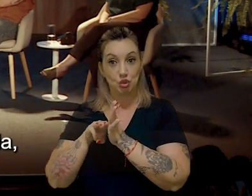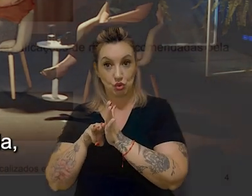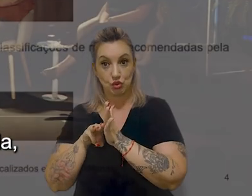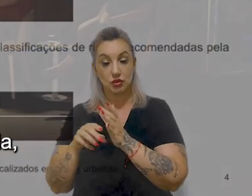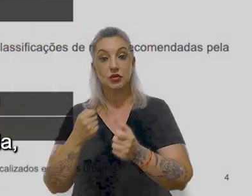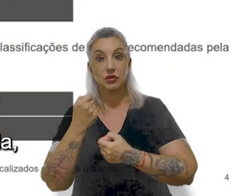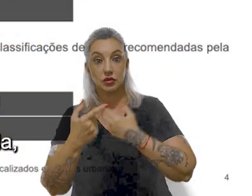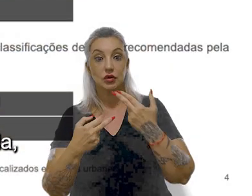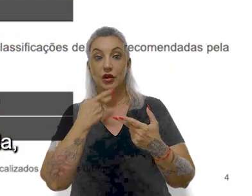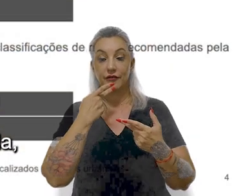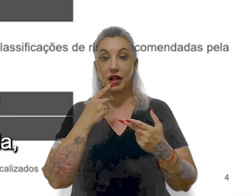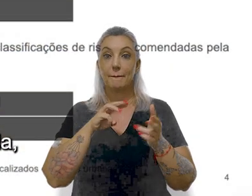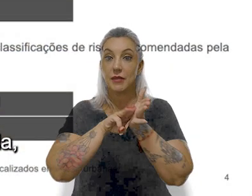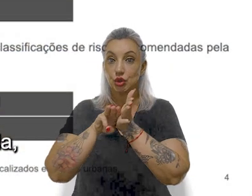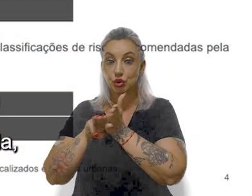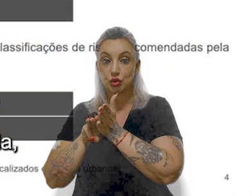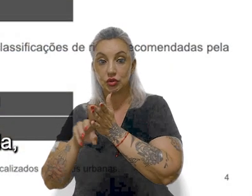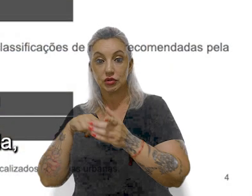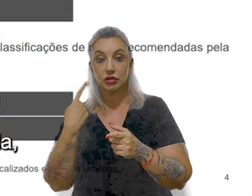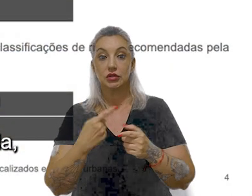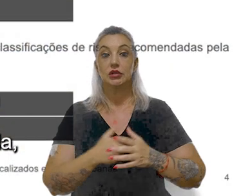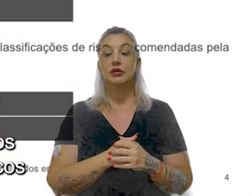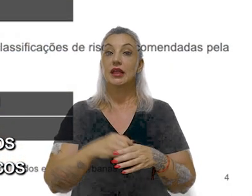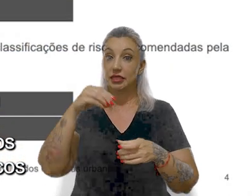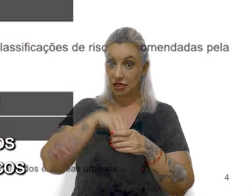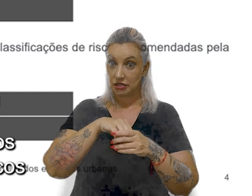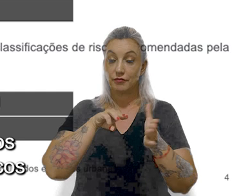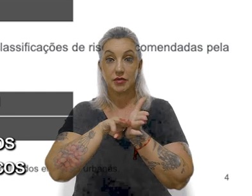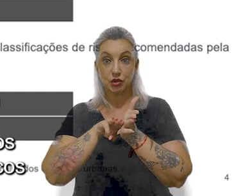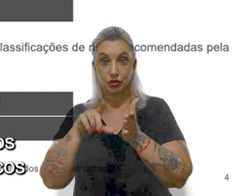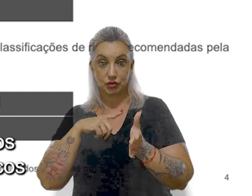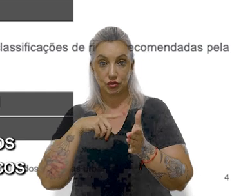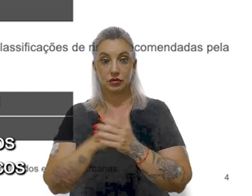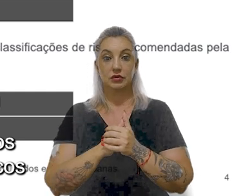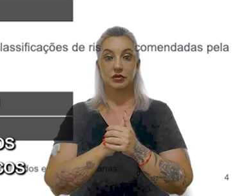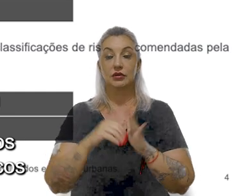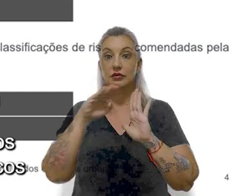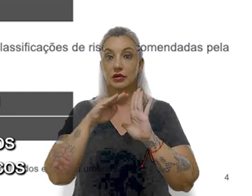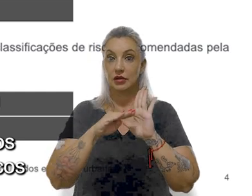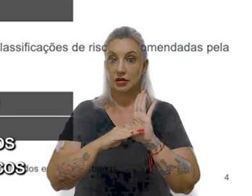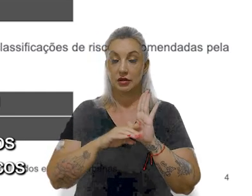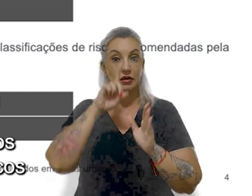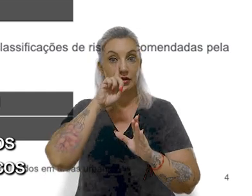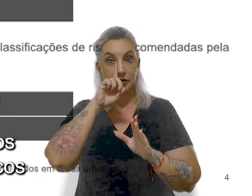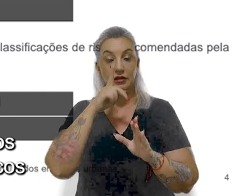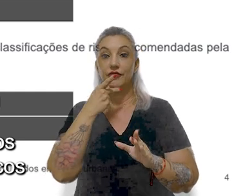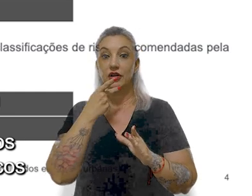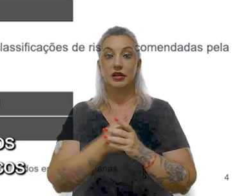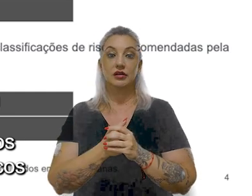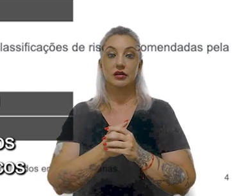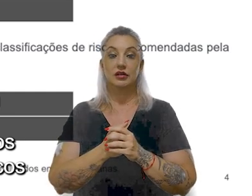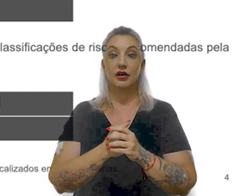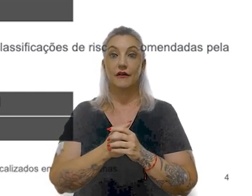Alguns aqui já falaram da metodologia. Então, temos, dentro da nossa metodologia, a classificação dos riscos que a gente diz que